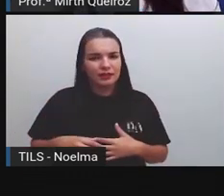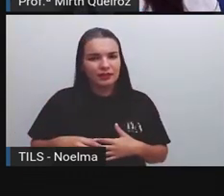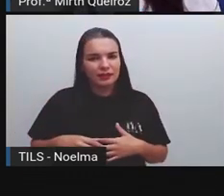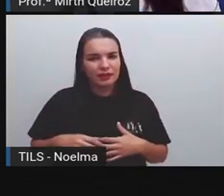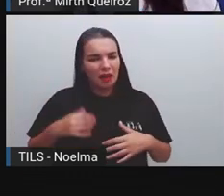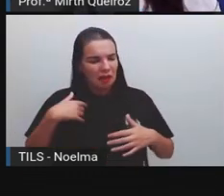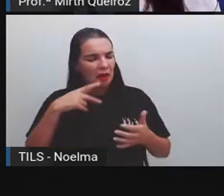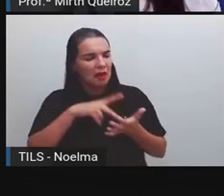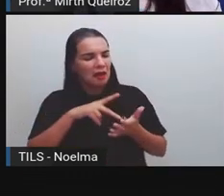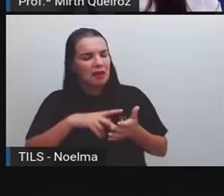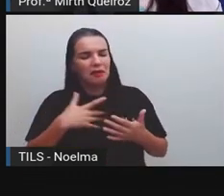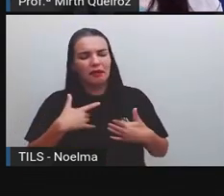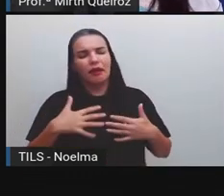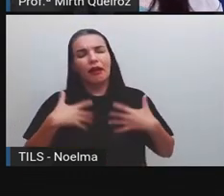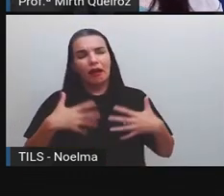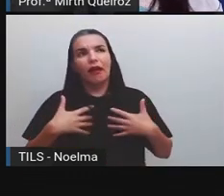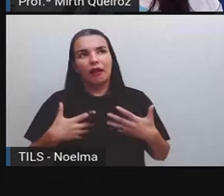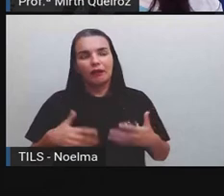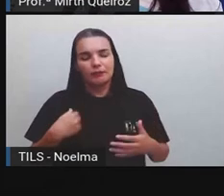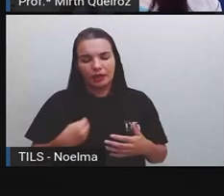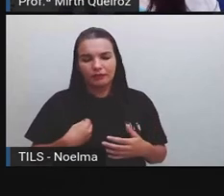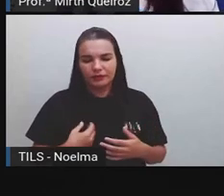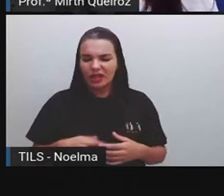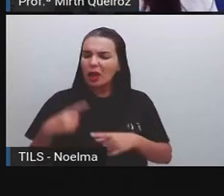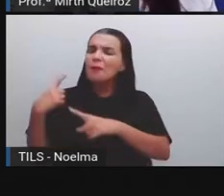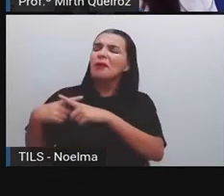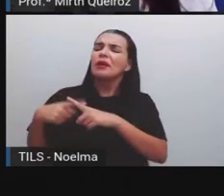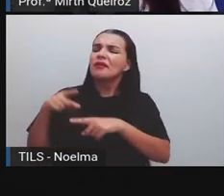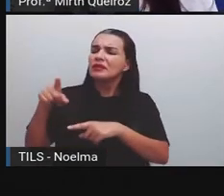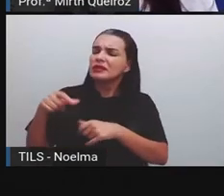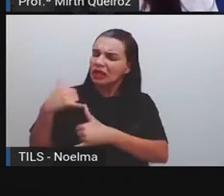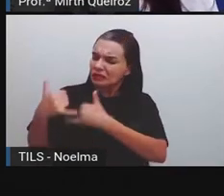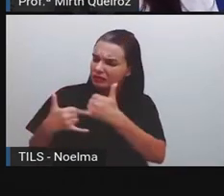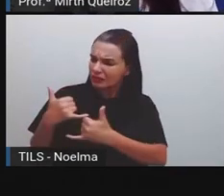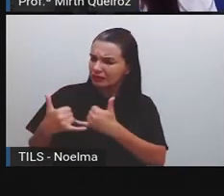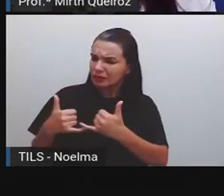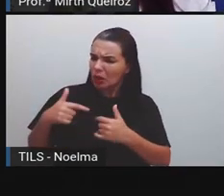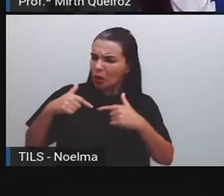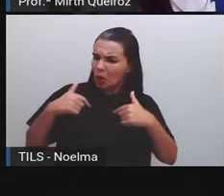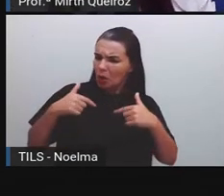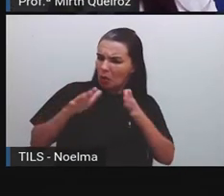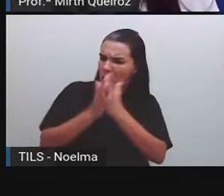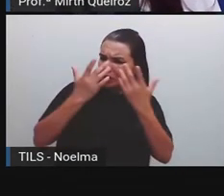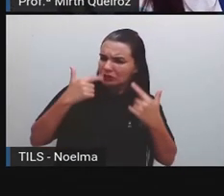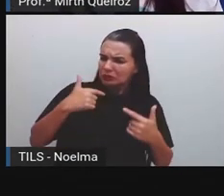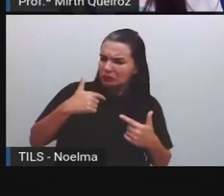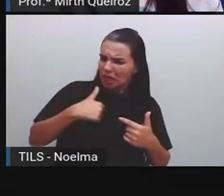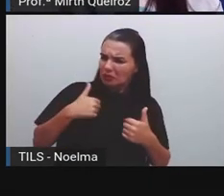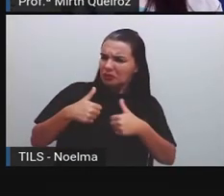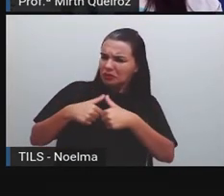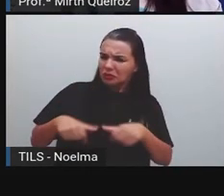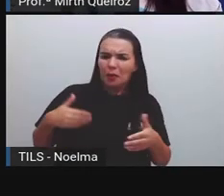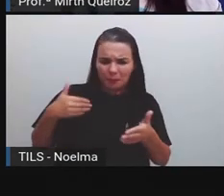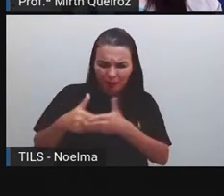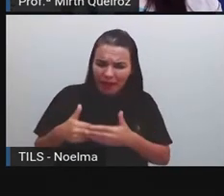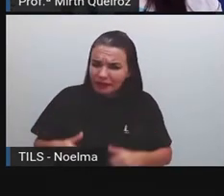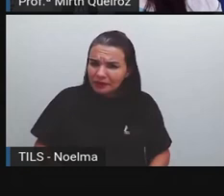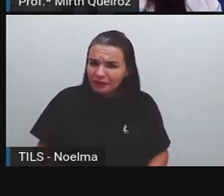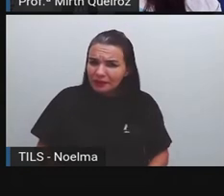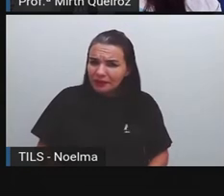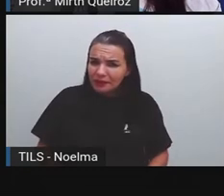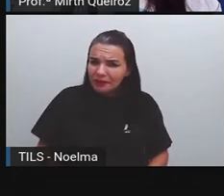excitação na minha vida. Por quê? Você está se divertindo quando estou por perto?